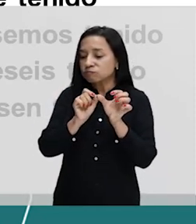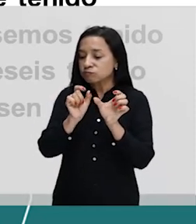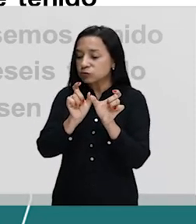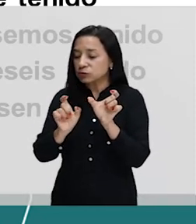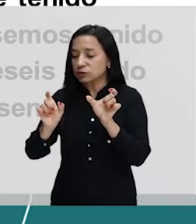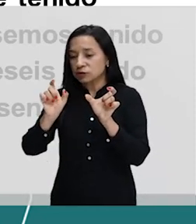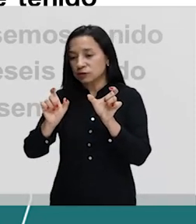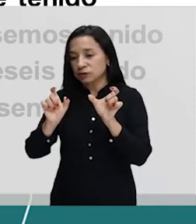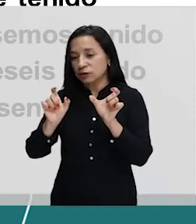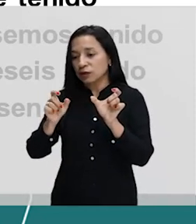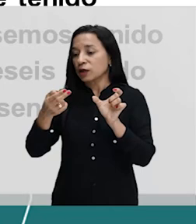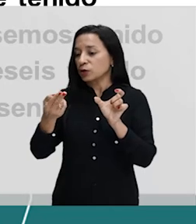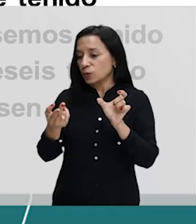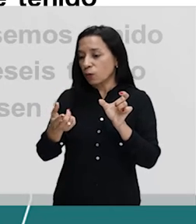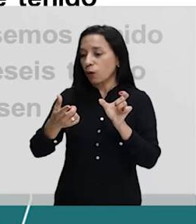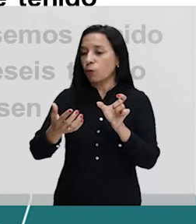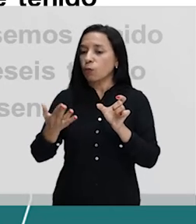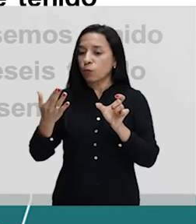do anterior então eu